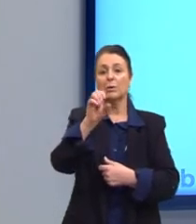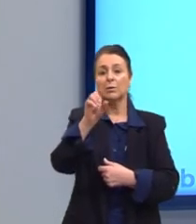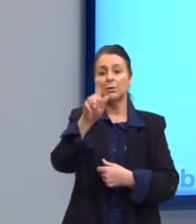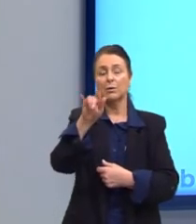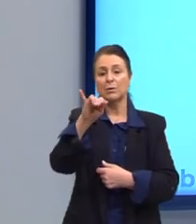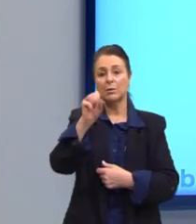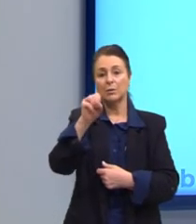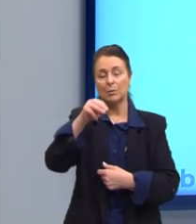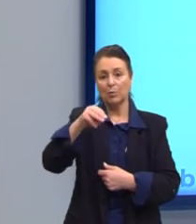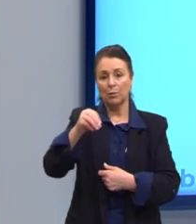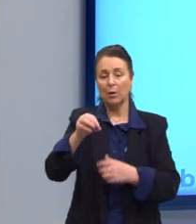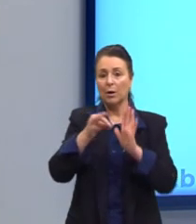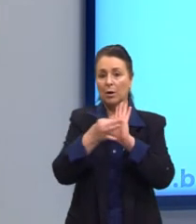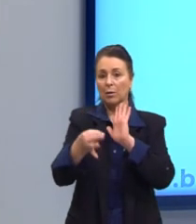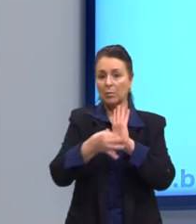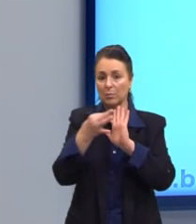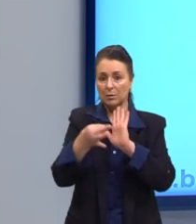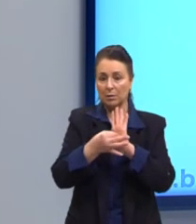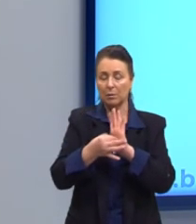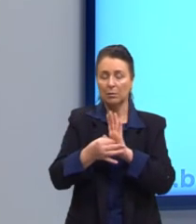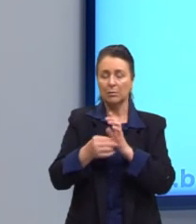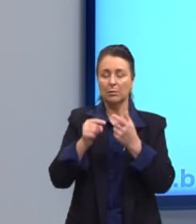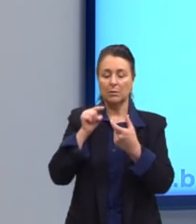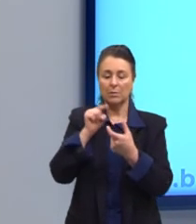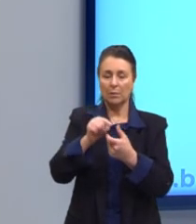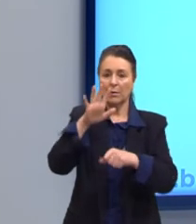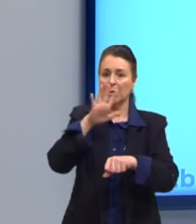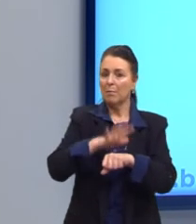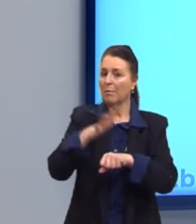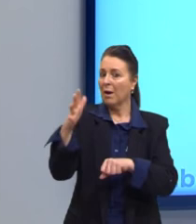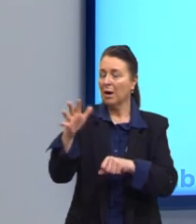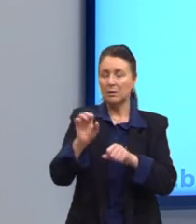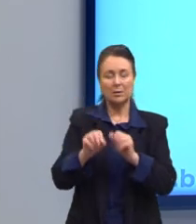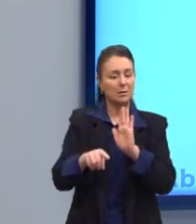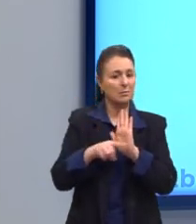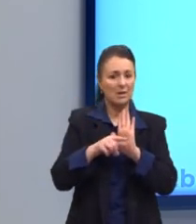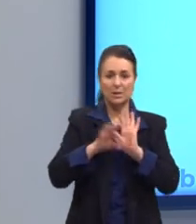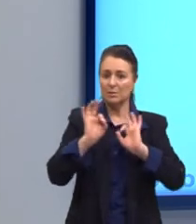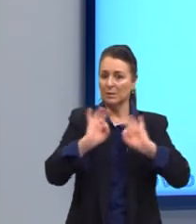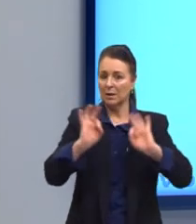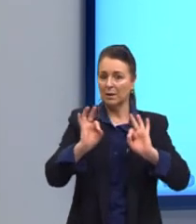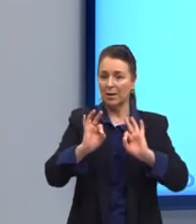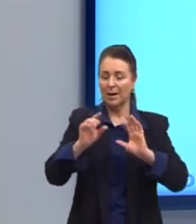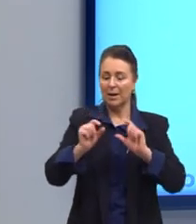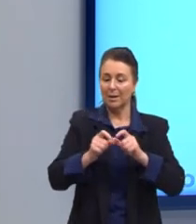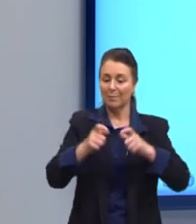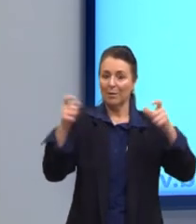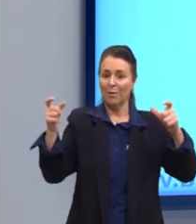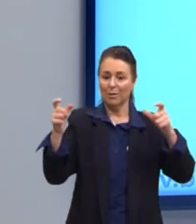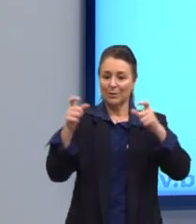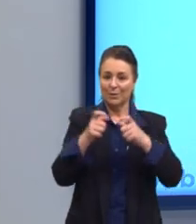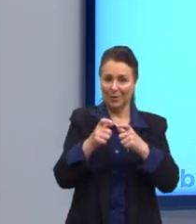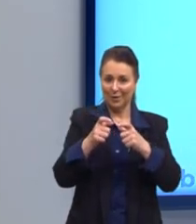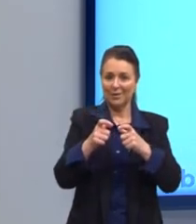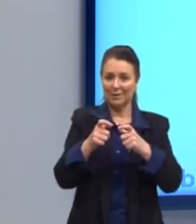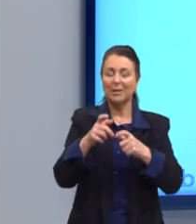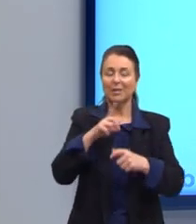argumentação que deve ter um termo maior, nem mais, nem menos. O silogismo tem maior, tem menor, nós vimos antes.